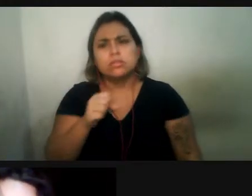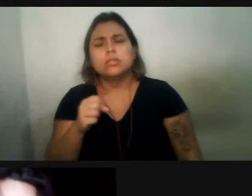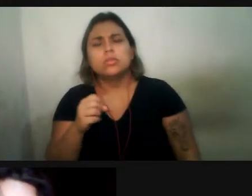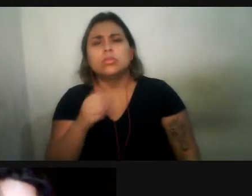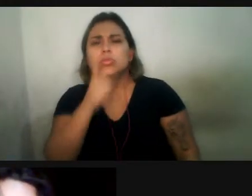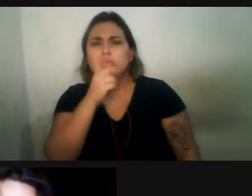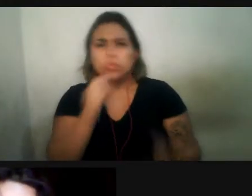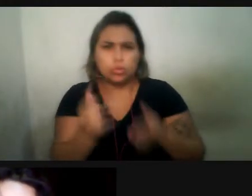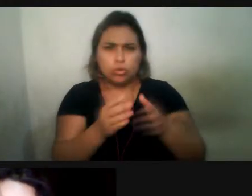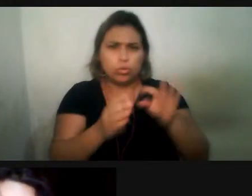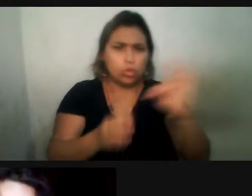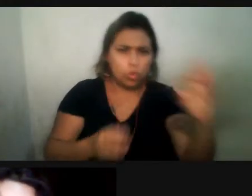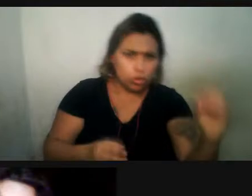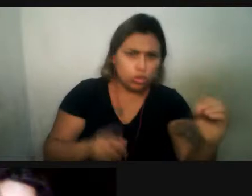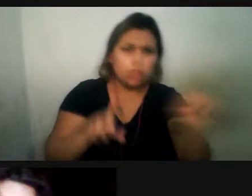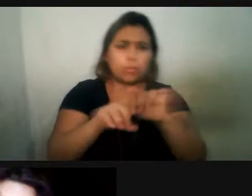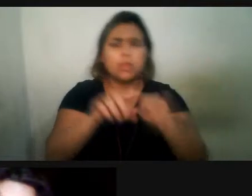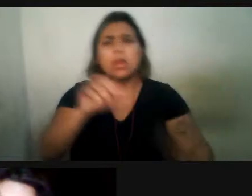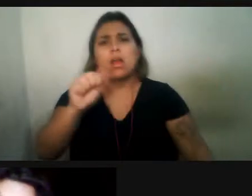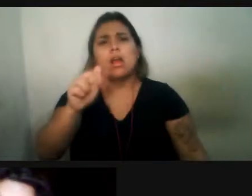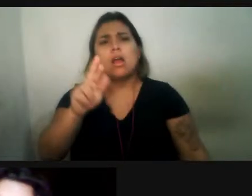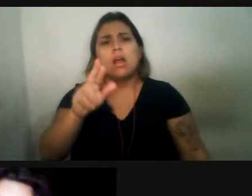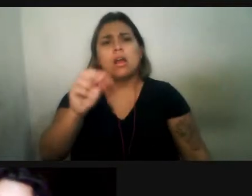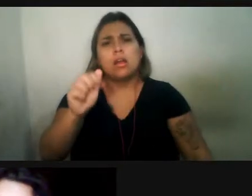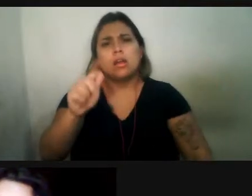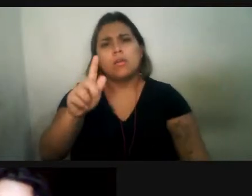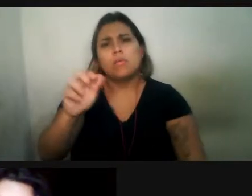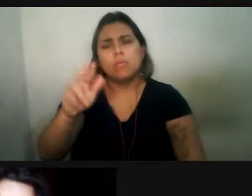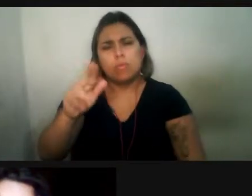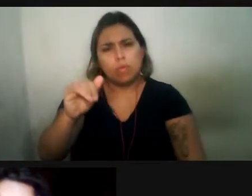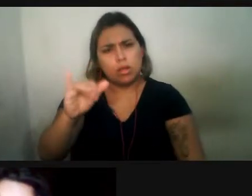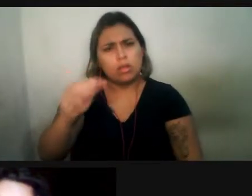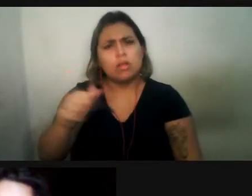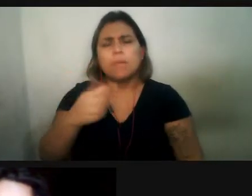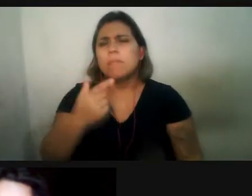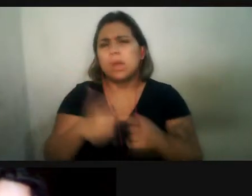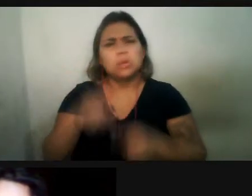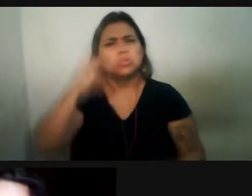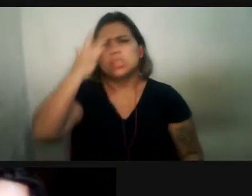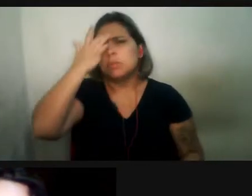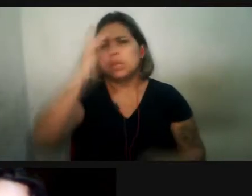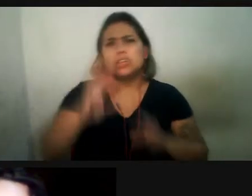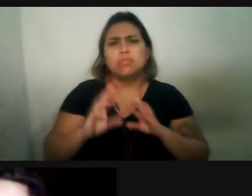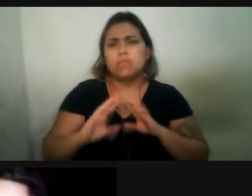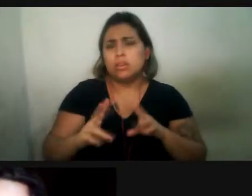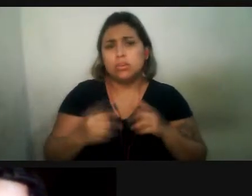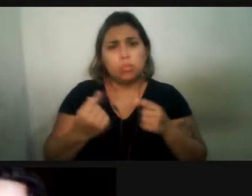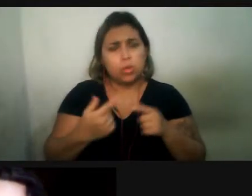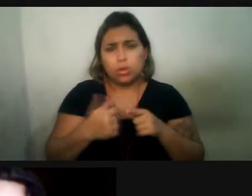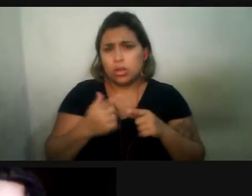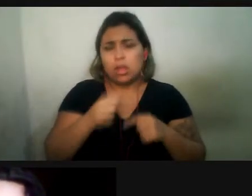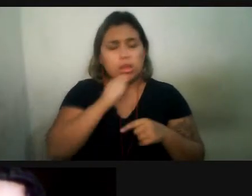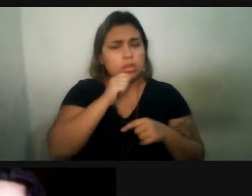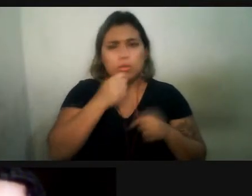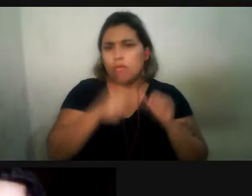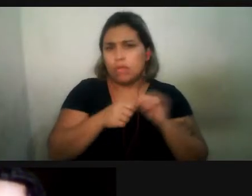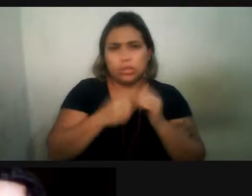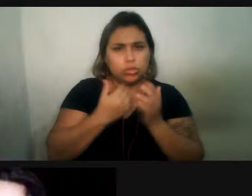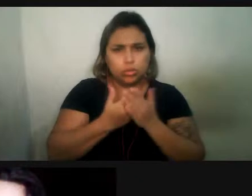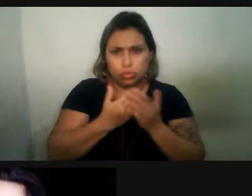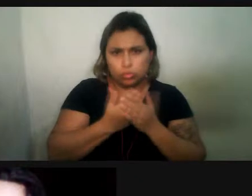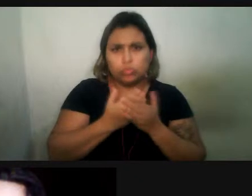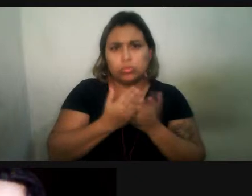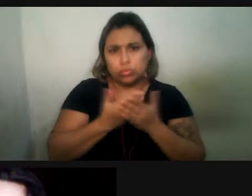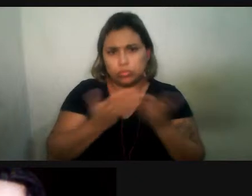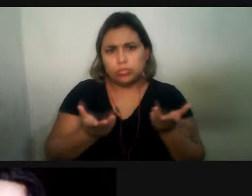sempre, mas não se sabia que era uma espécie diferente, por conta que não tinha sido feito estudo nem de genética, nem de morfologia até então,